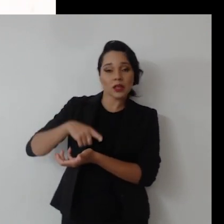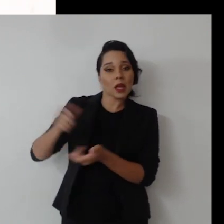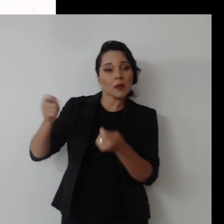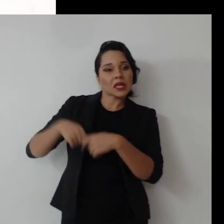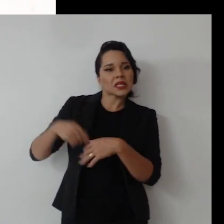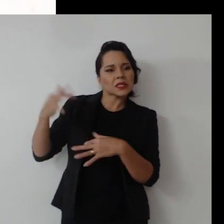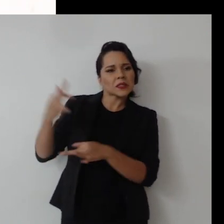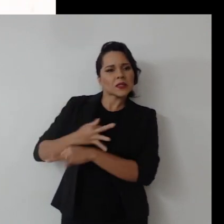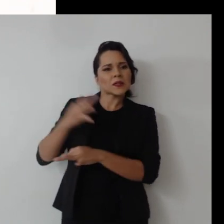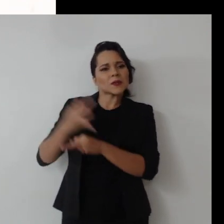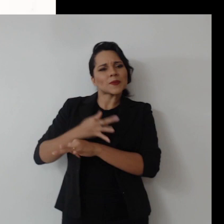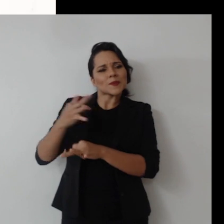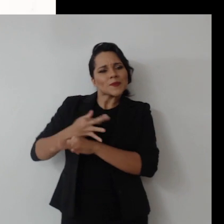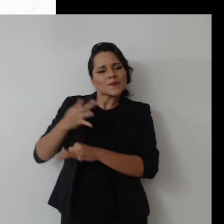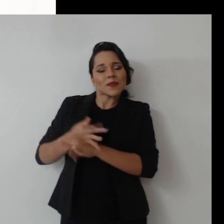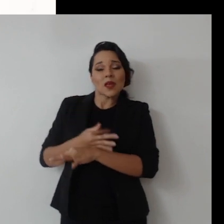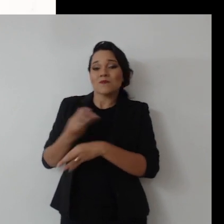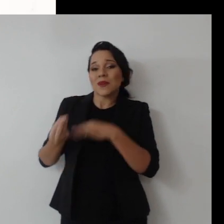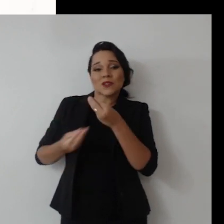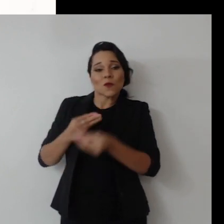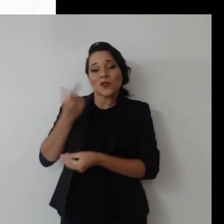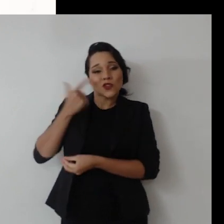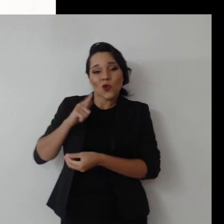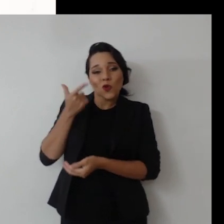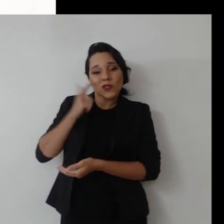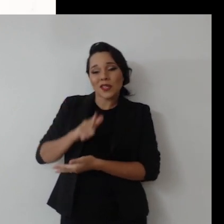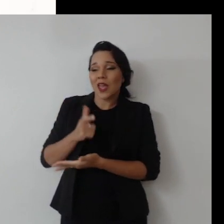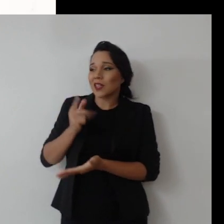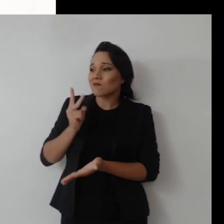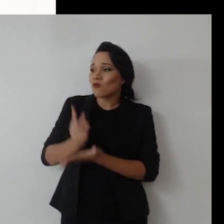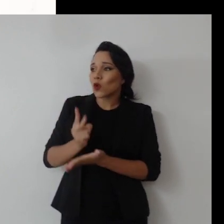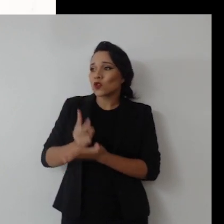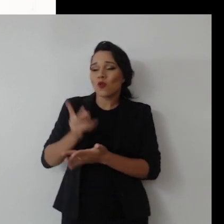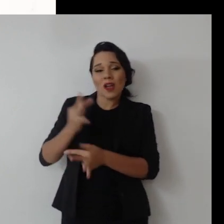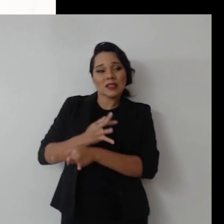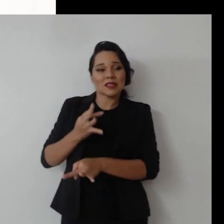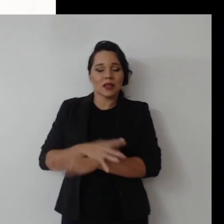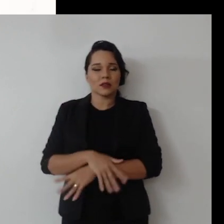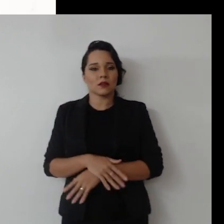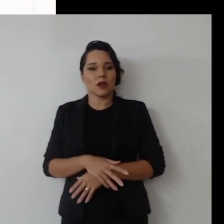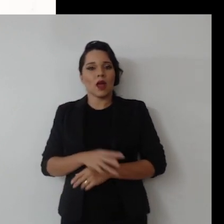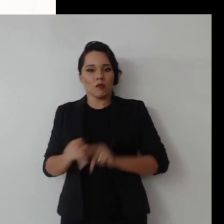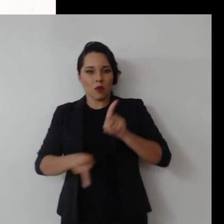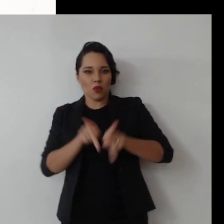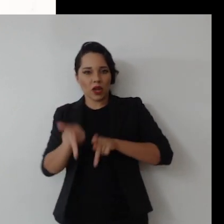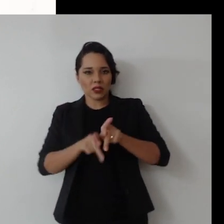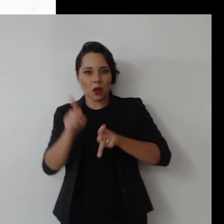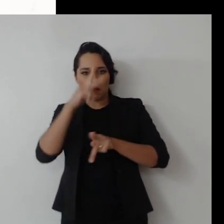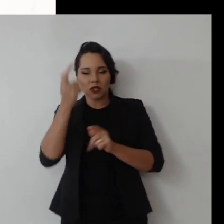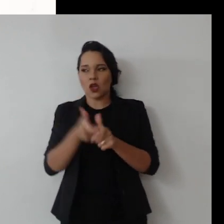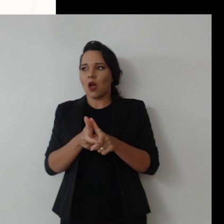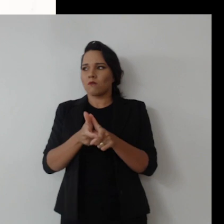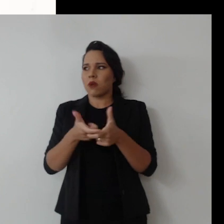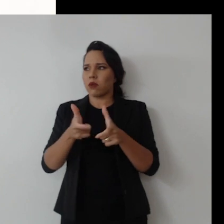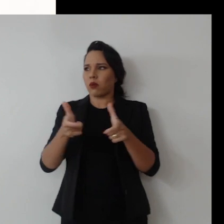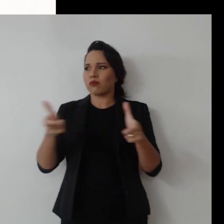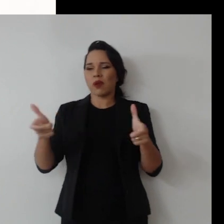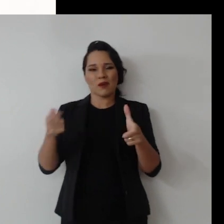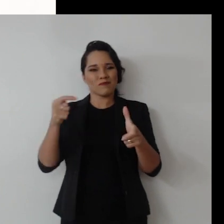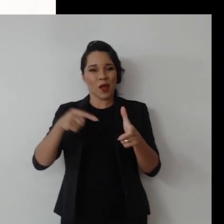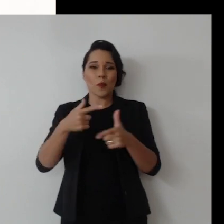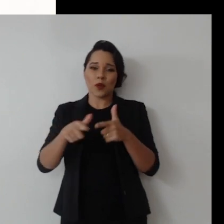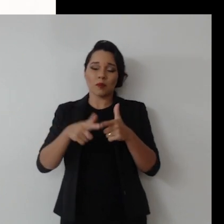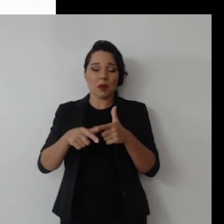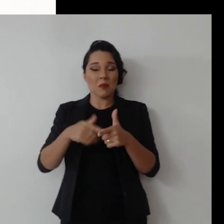de resiliência. E até que ponto a gente vai conseguir sustentar isso? O crescimento populacional é problema, mas não é o maior problema